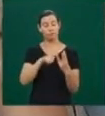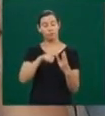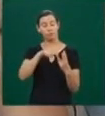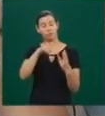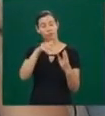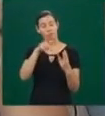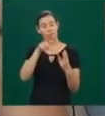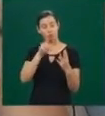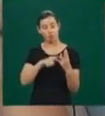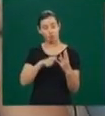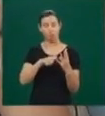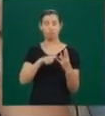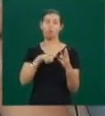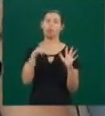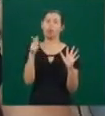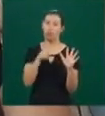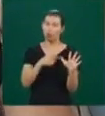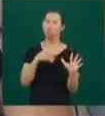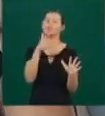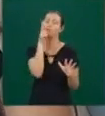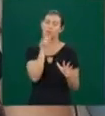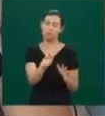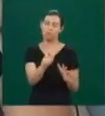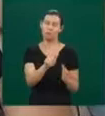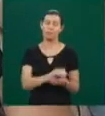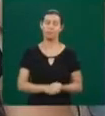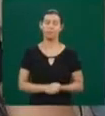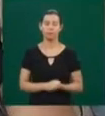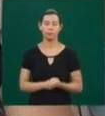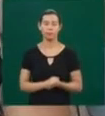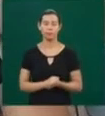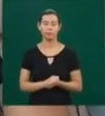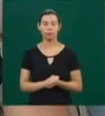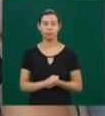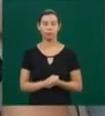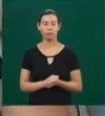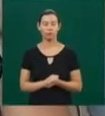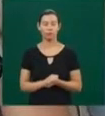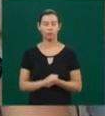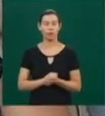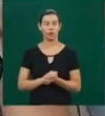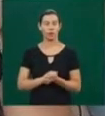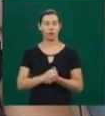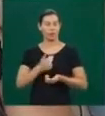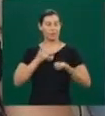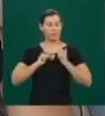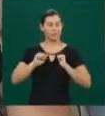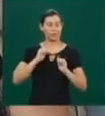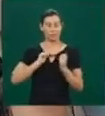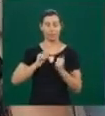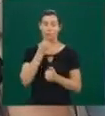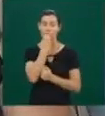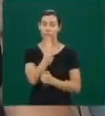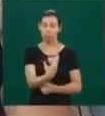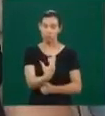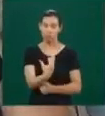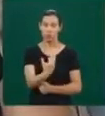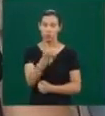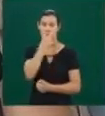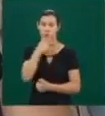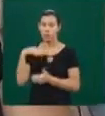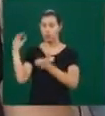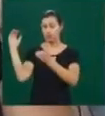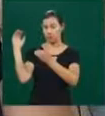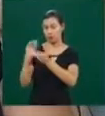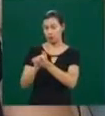quarta, a quinta gravidez que deu certo. E assim, pra mim foi uma expectativa muito boa poder, assim, realizar o sonho do meu